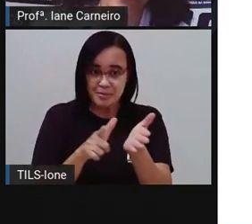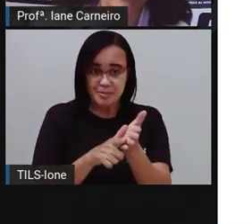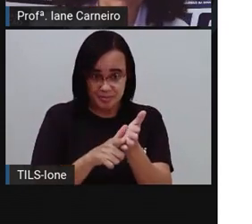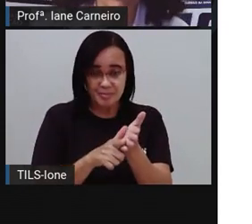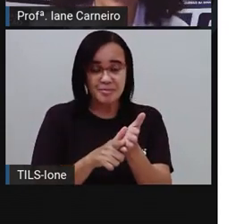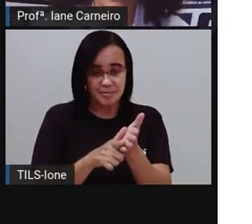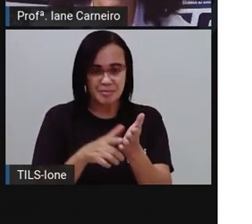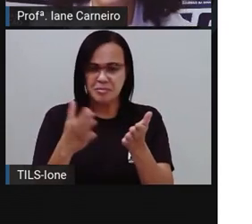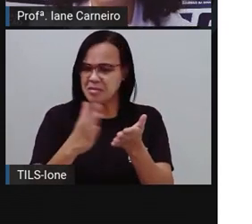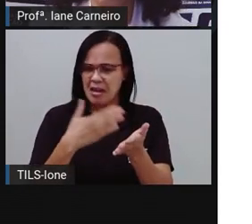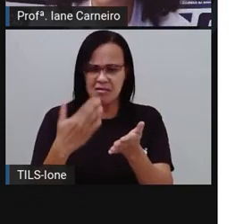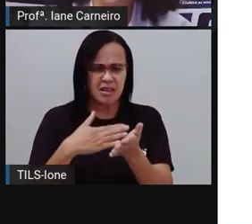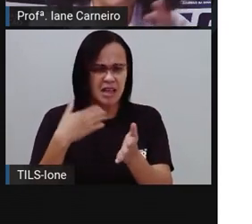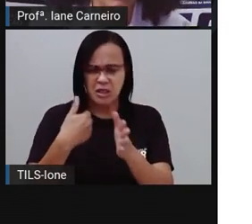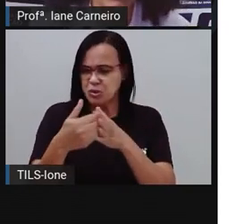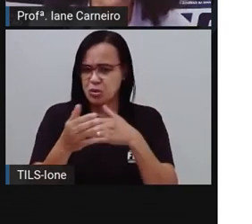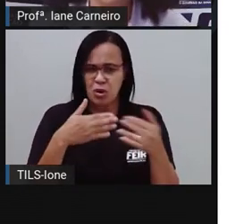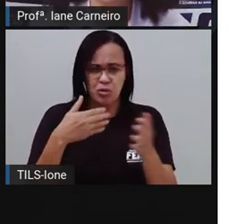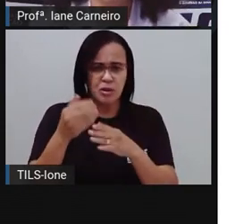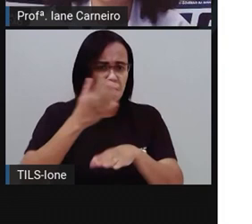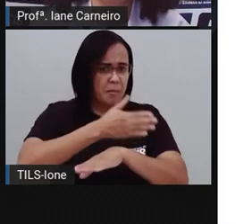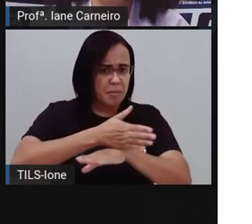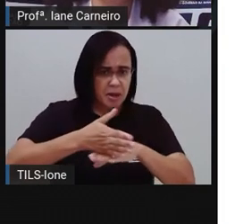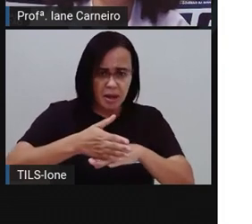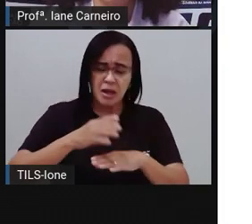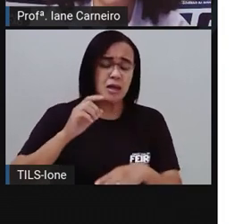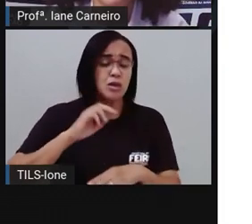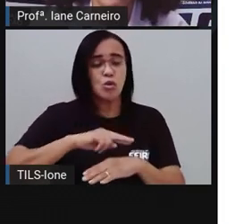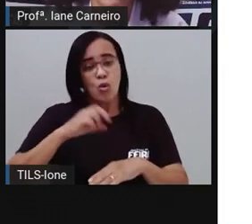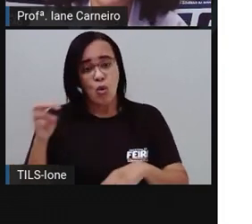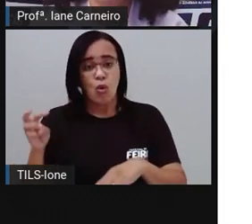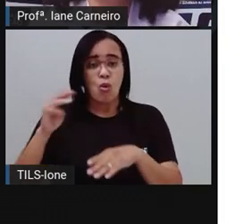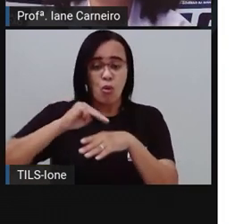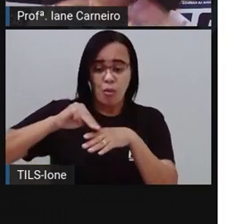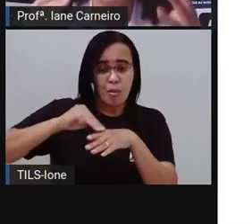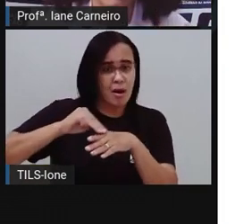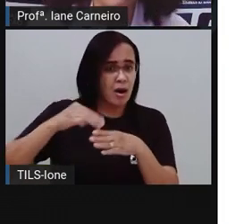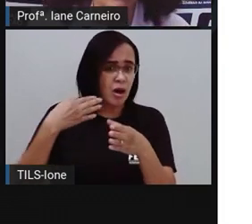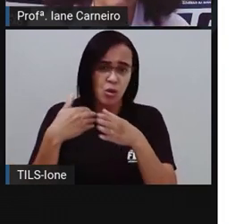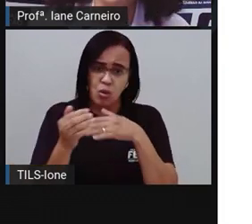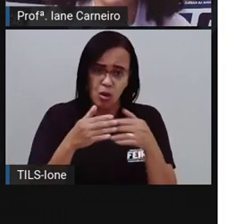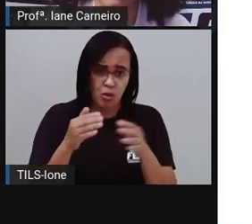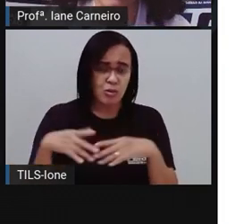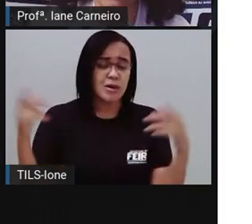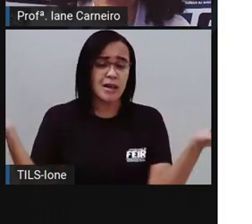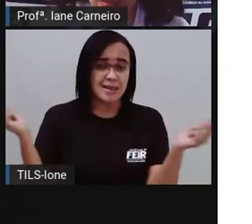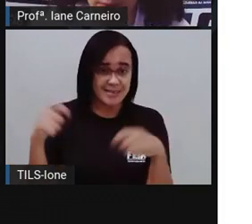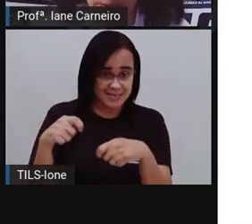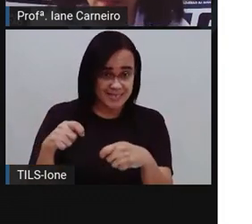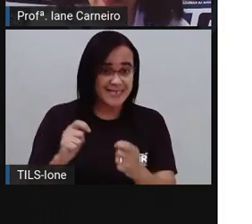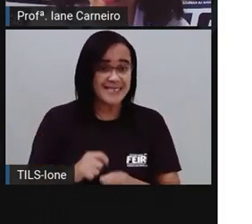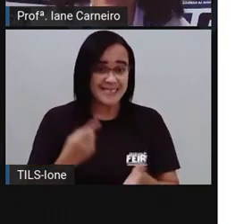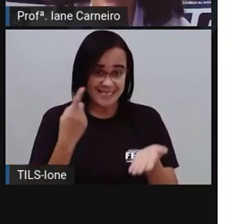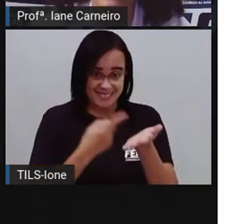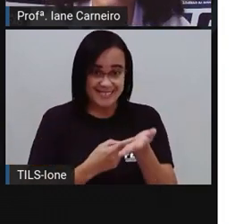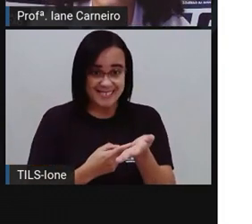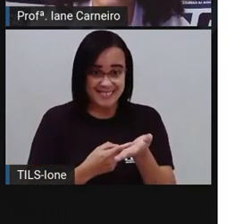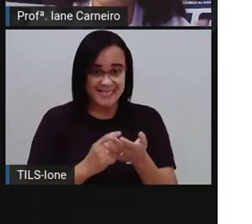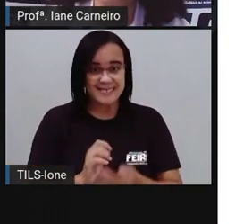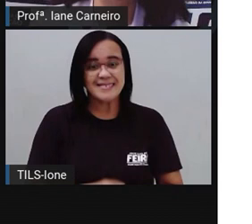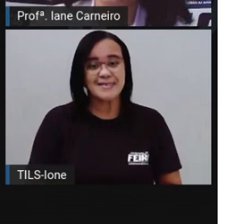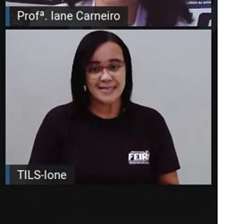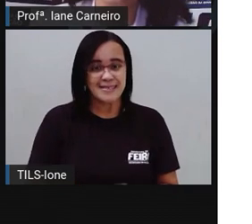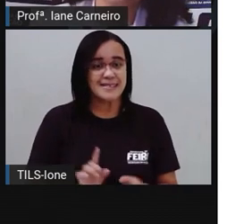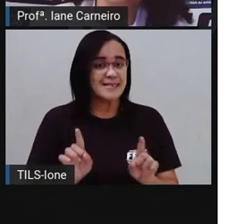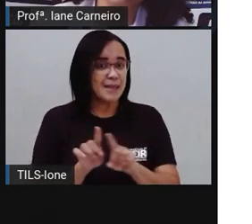folha de caderno, qualquer, né? Papelão, qualquer coisa em que você possa, né? Testar as suas tintas, combinado? E